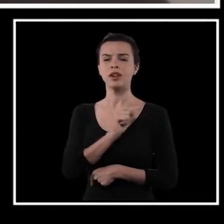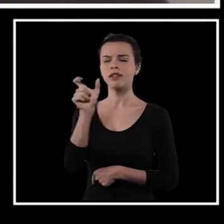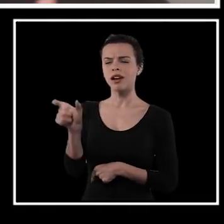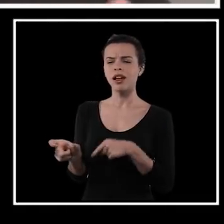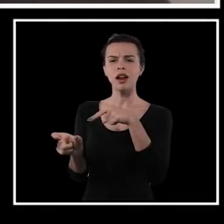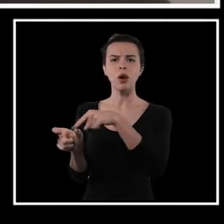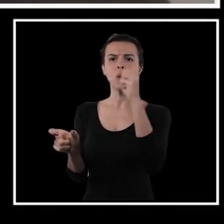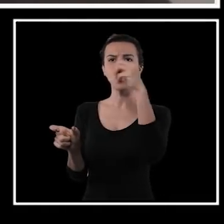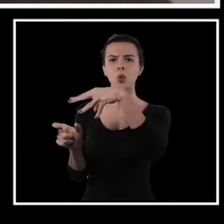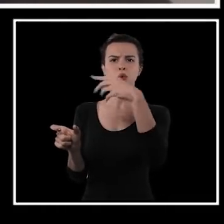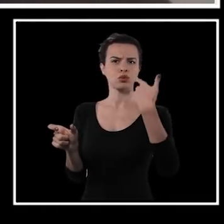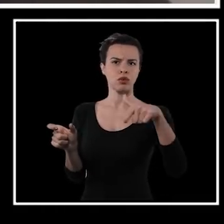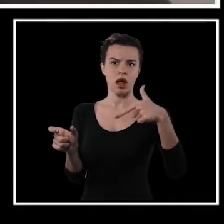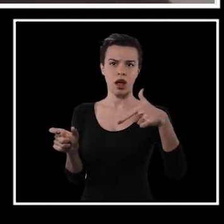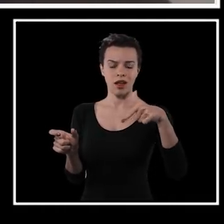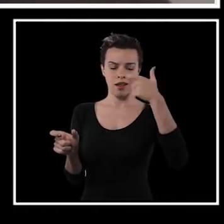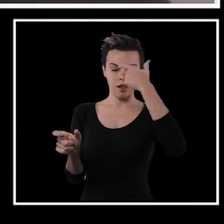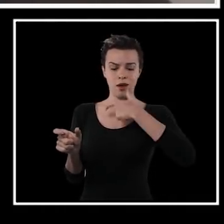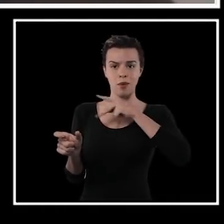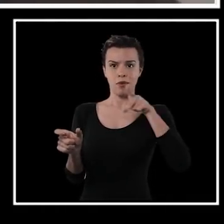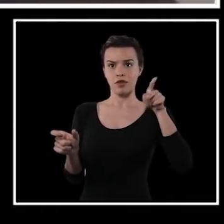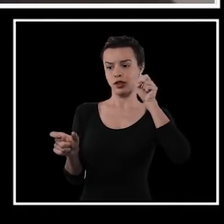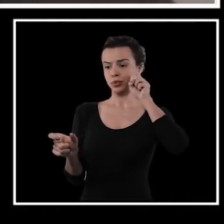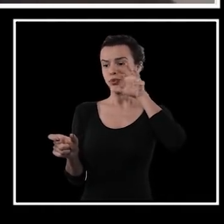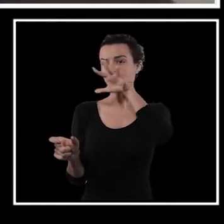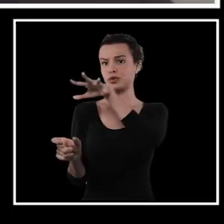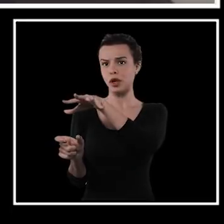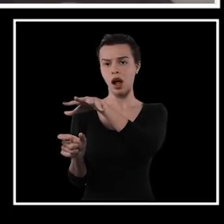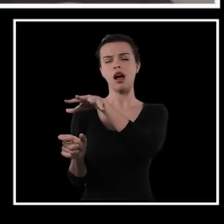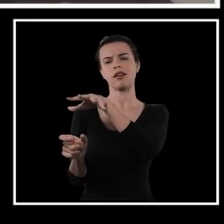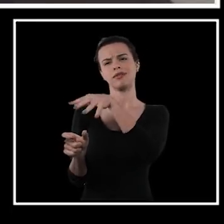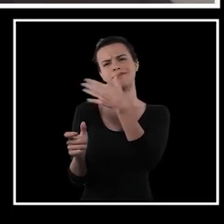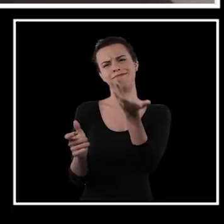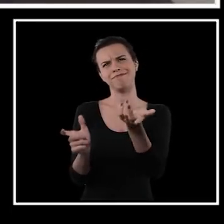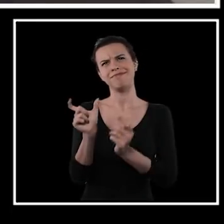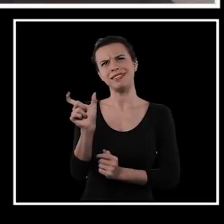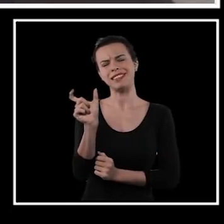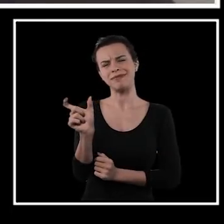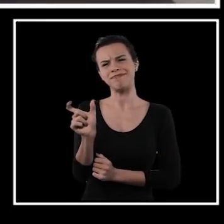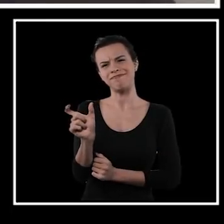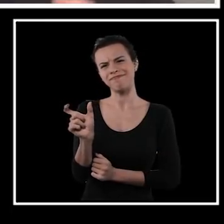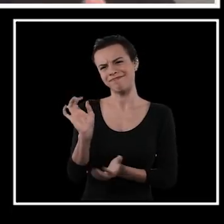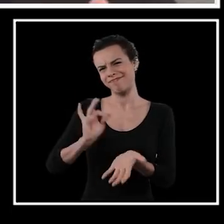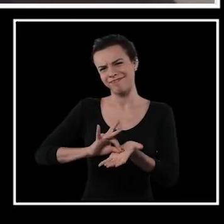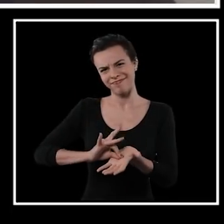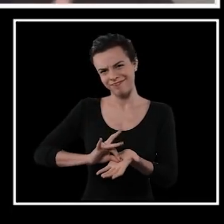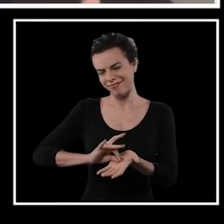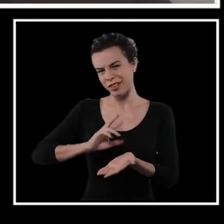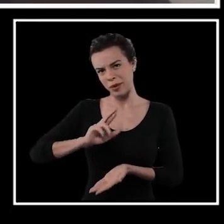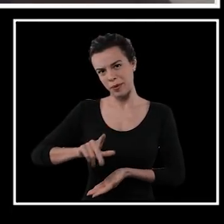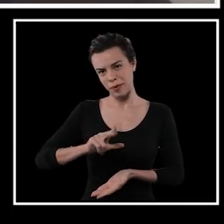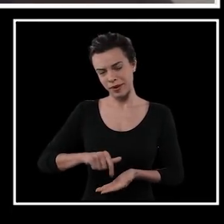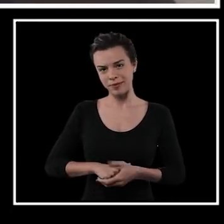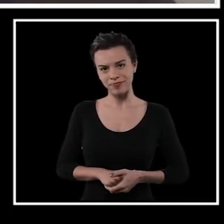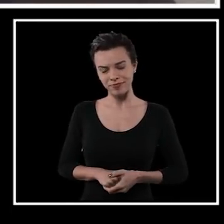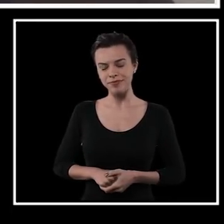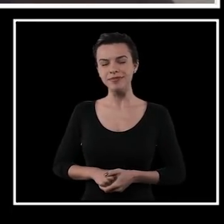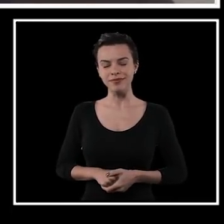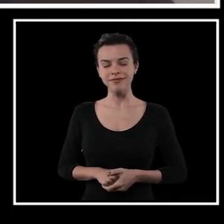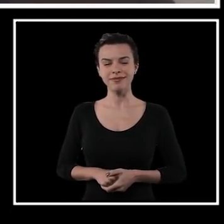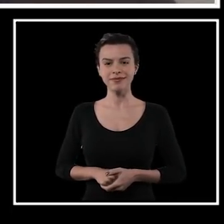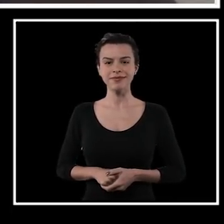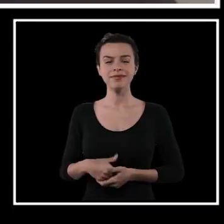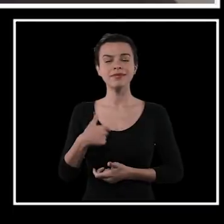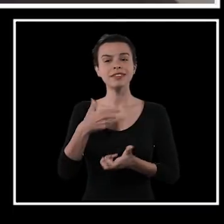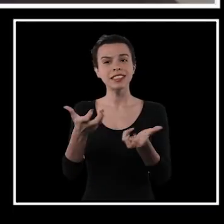que vai ser iluminada pelos professores, que não é bem um termo real. A origem da palavra não é